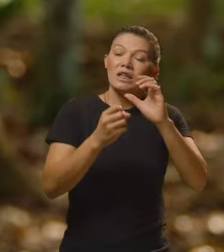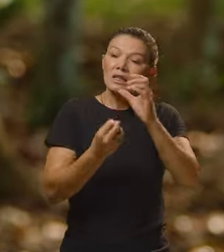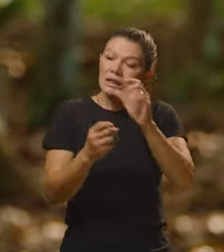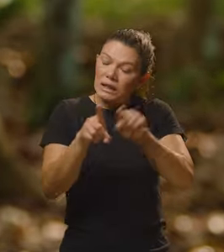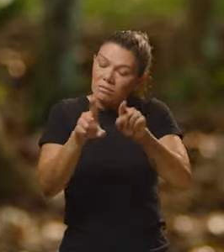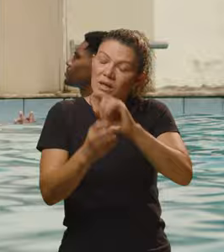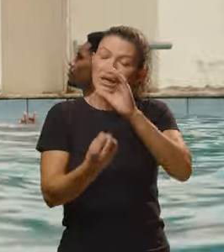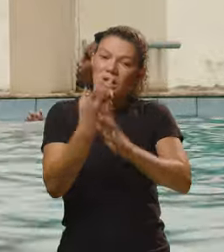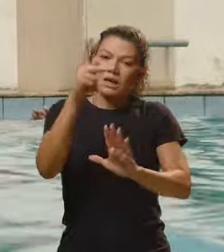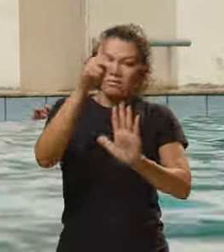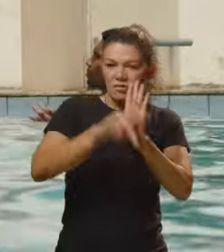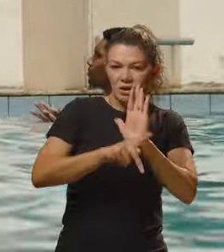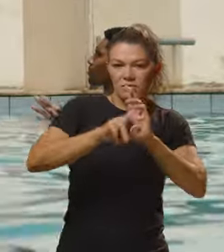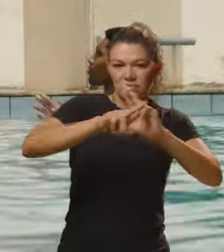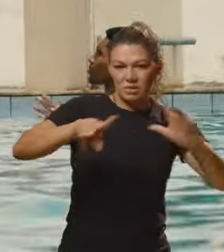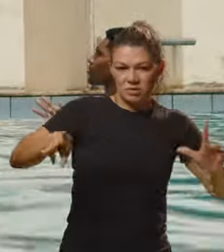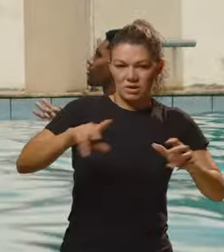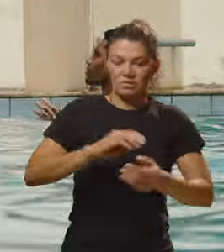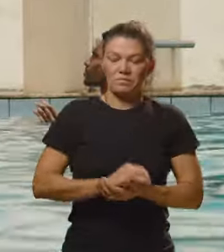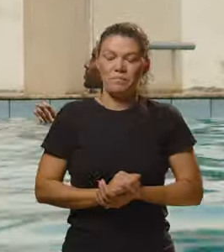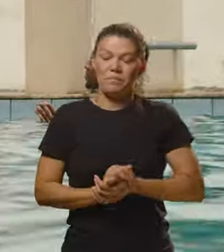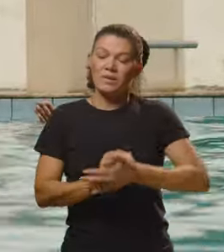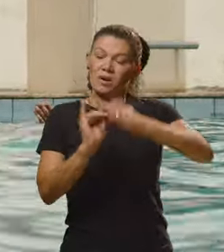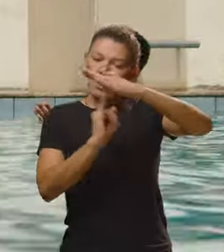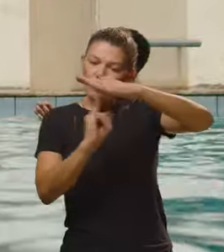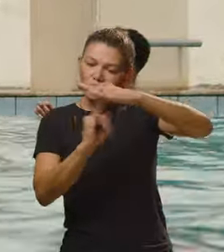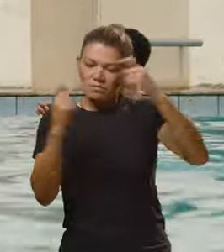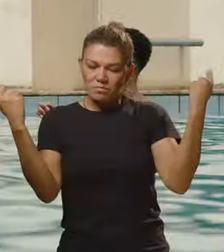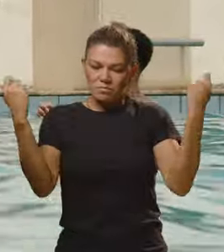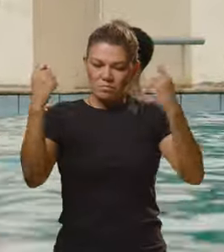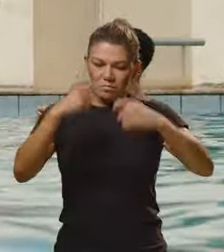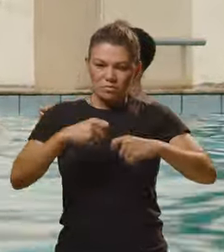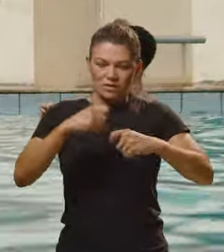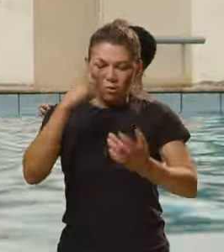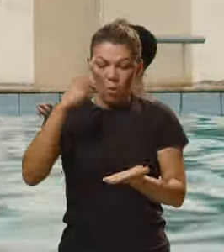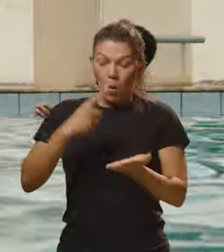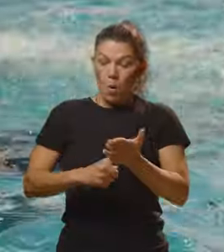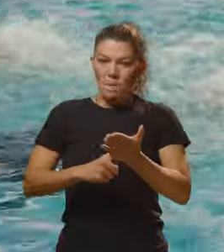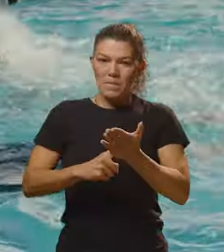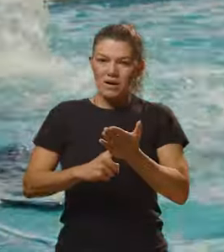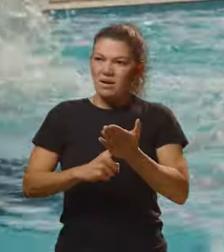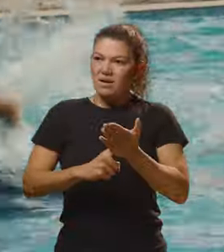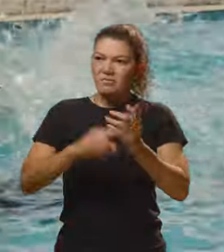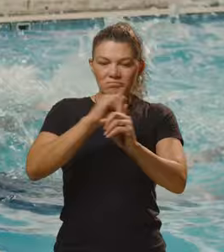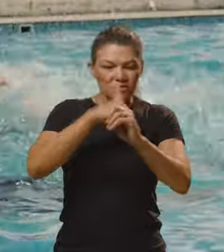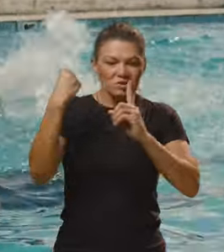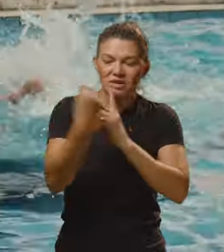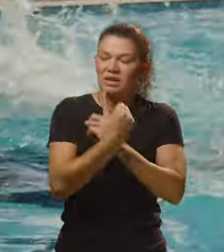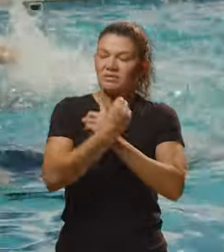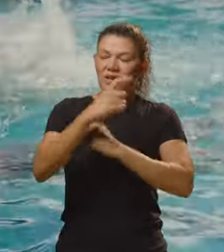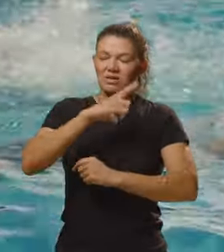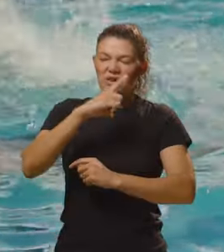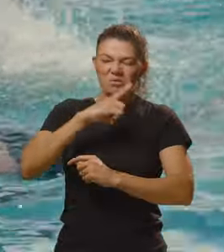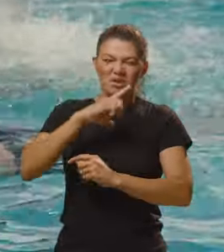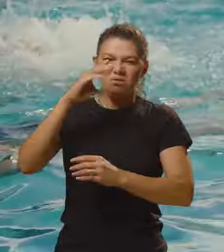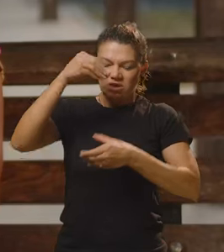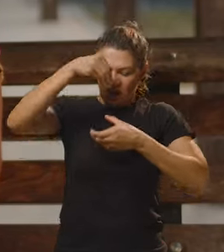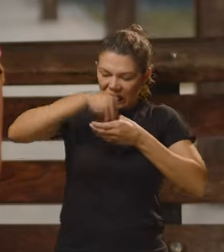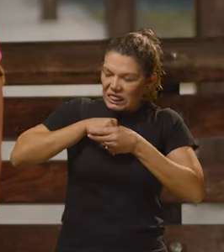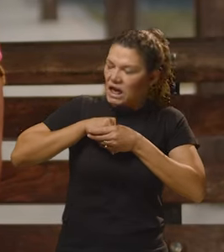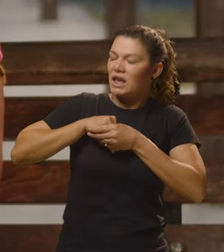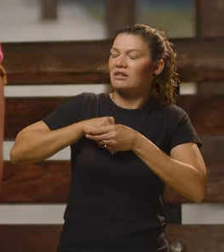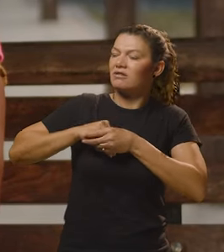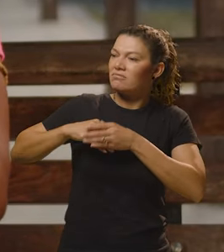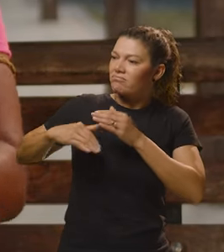já foram implantados lá. O Instituto me possibilita cumprir uma função social, algo que eu trago lá desde a minha